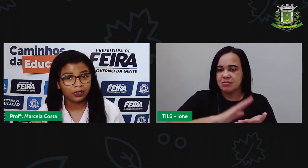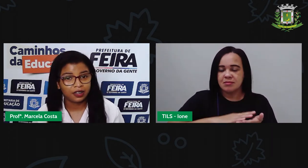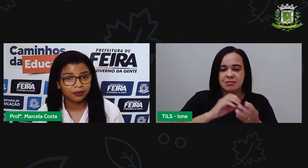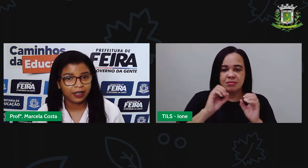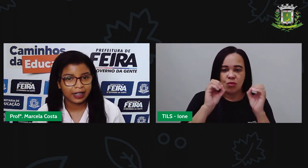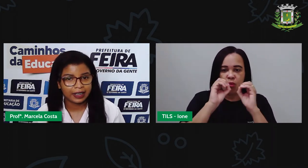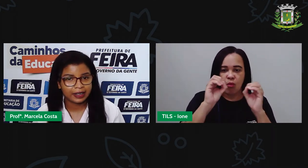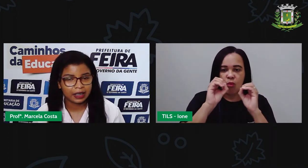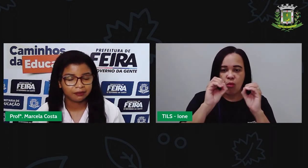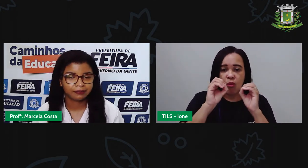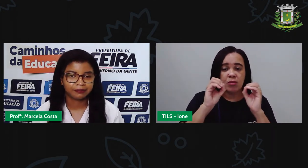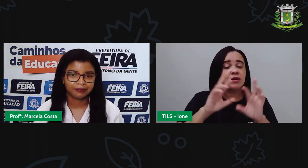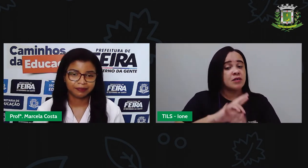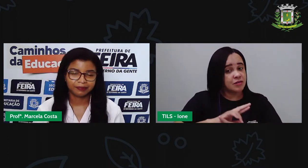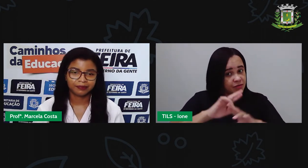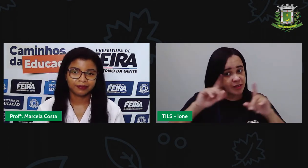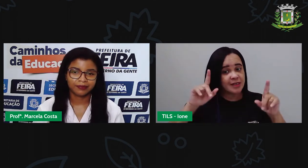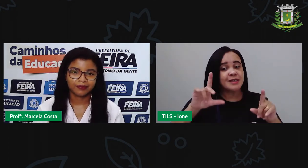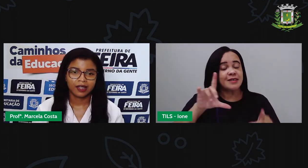Então olha a outra diferença.